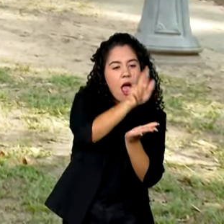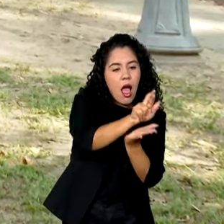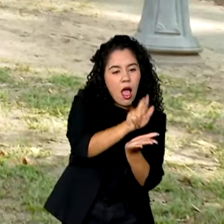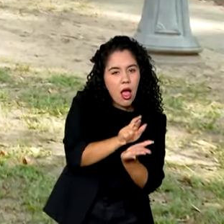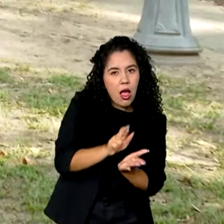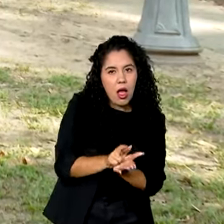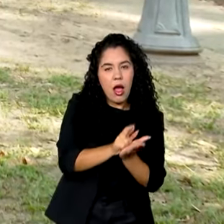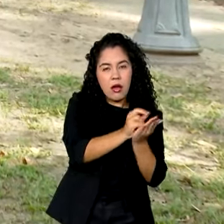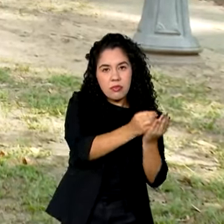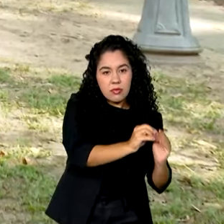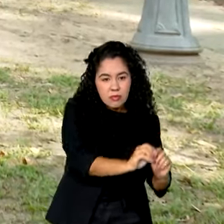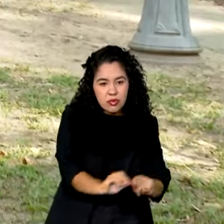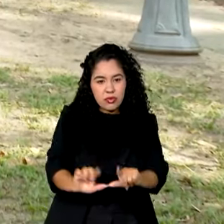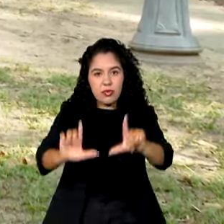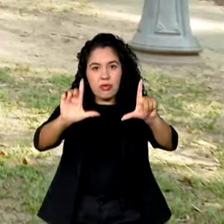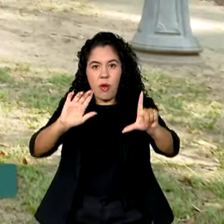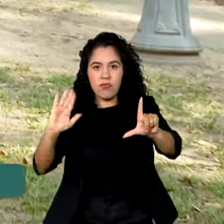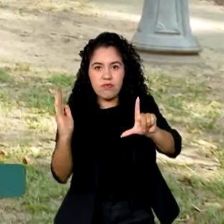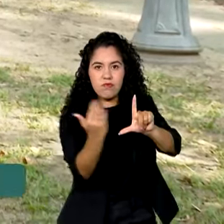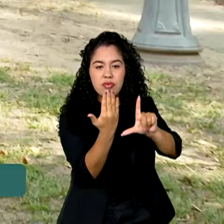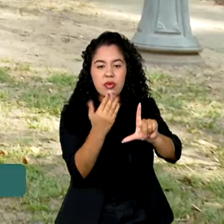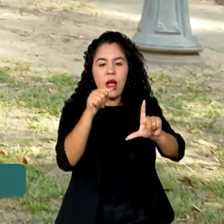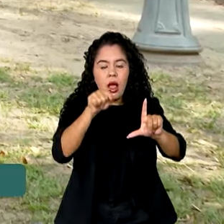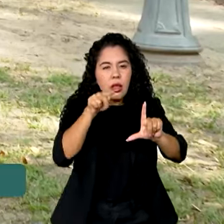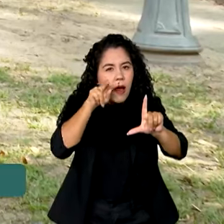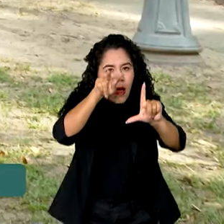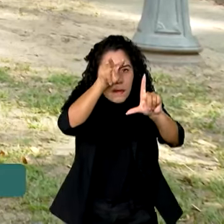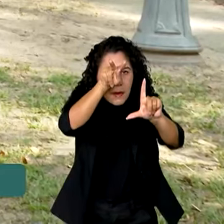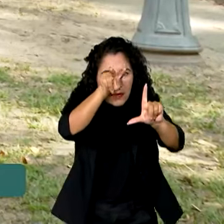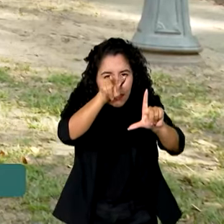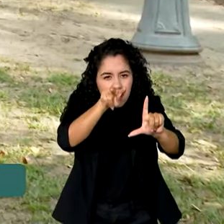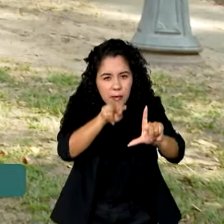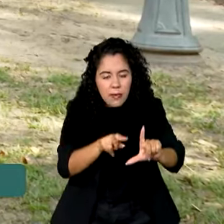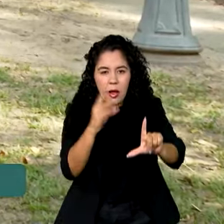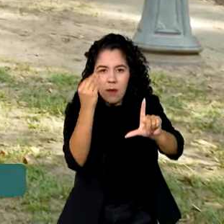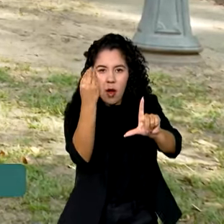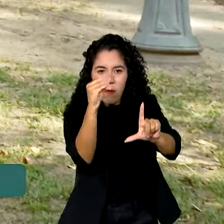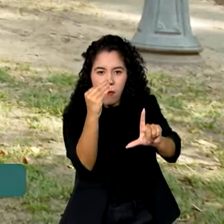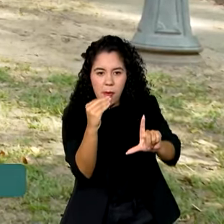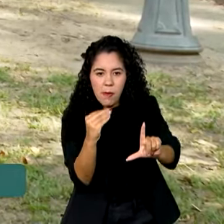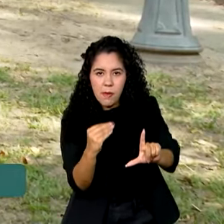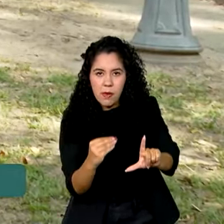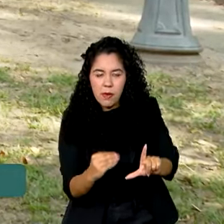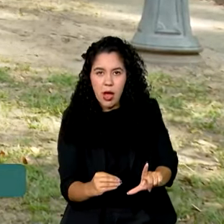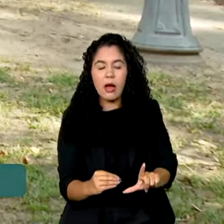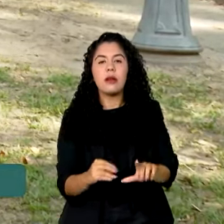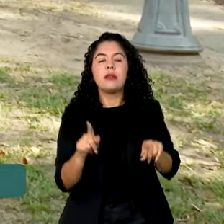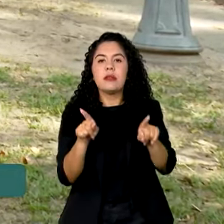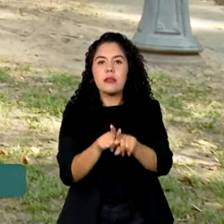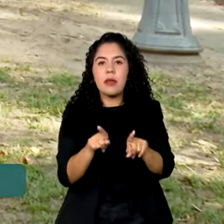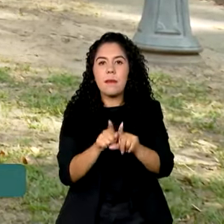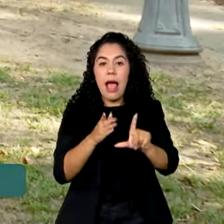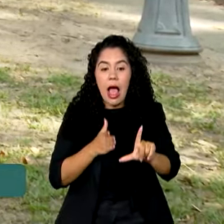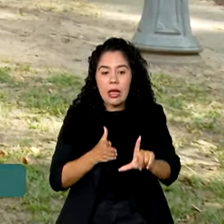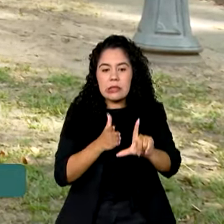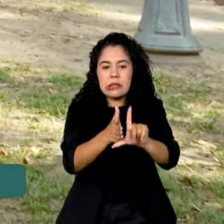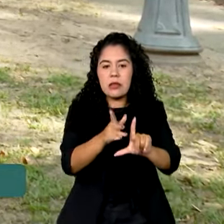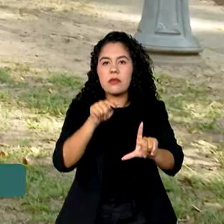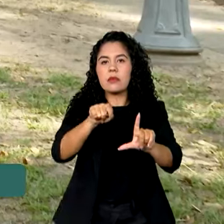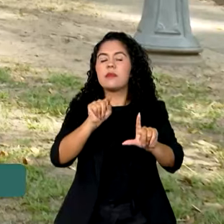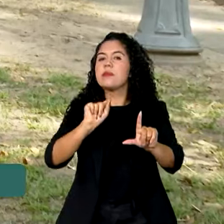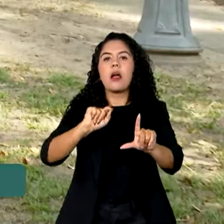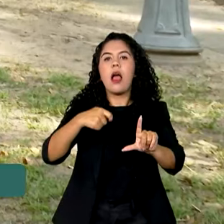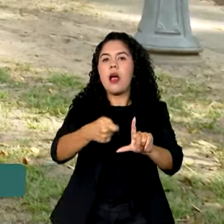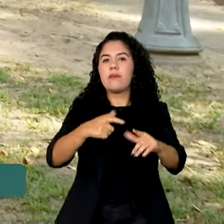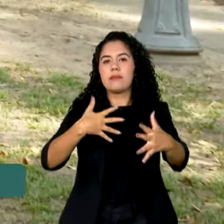registro de tudo aquilo que foi preenchido durante a execução da prova e também o acesso e a transparência